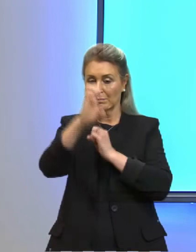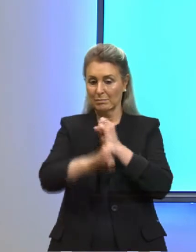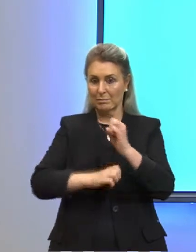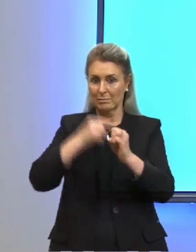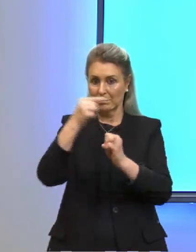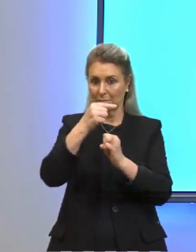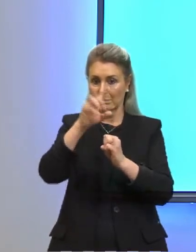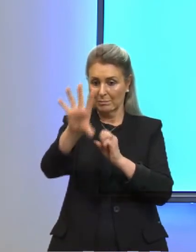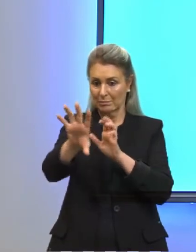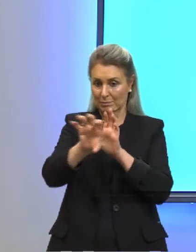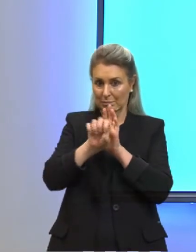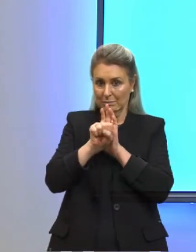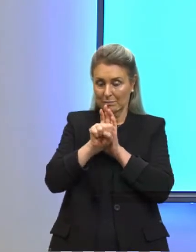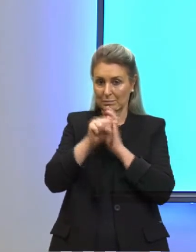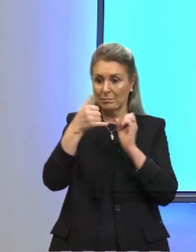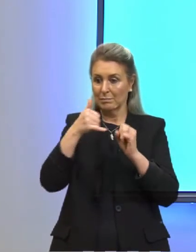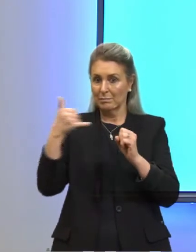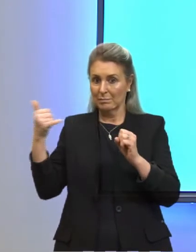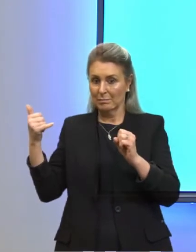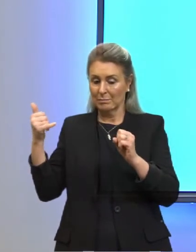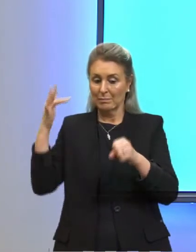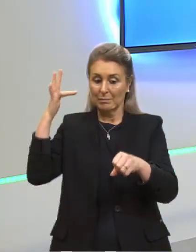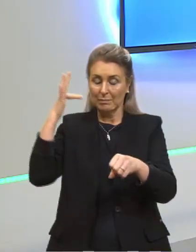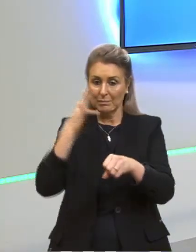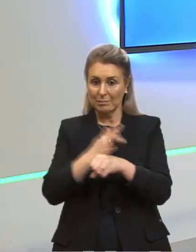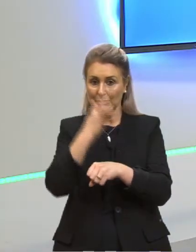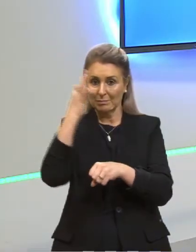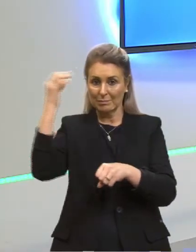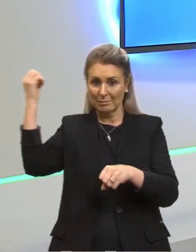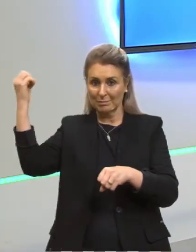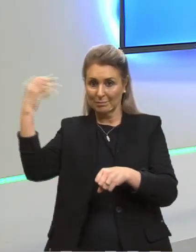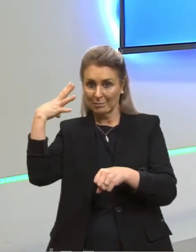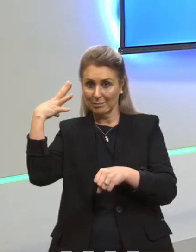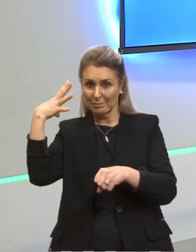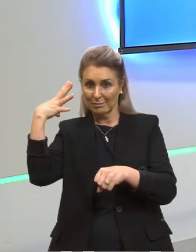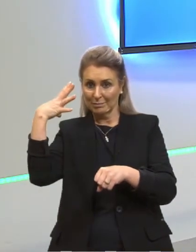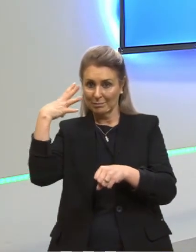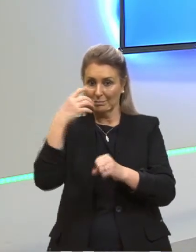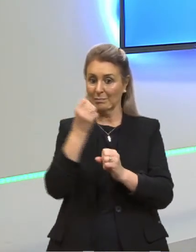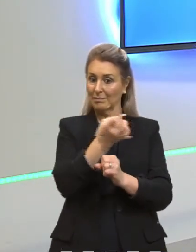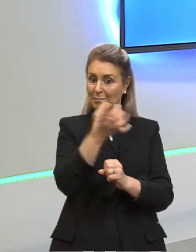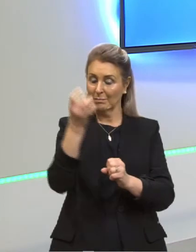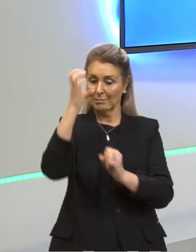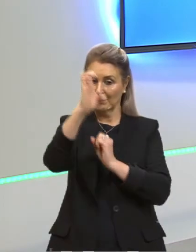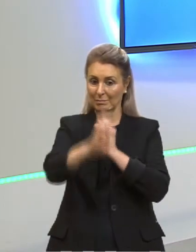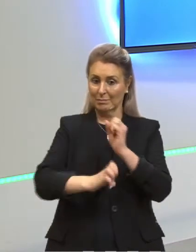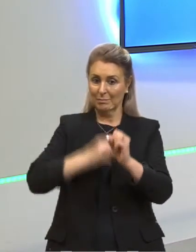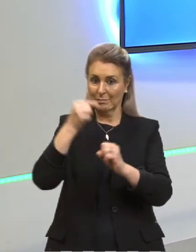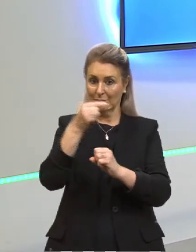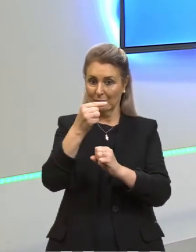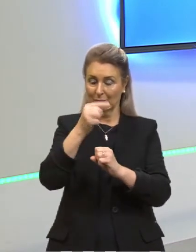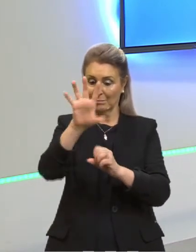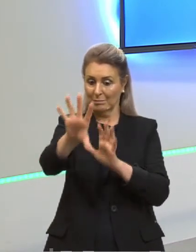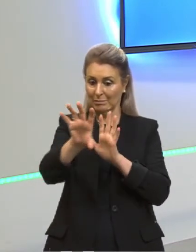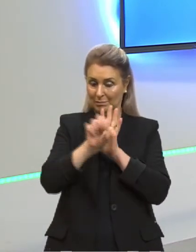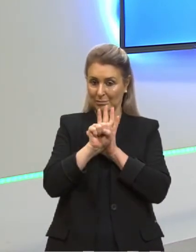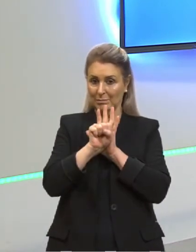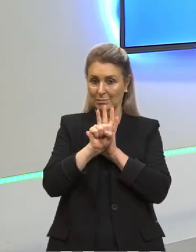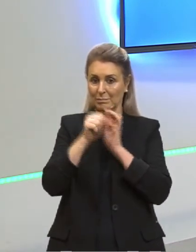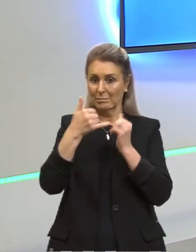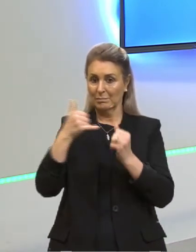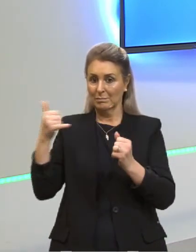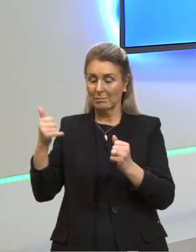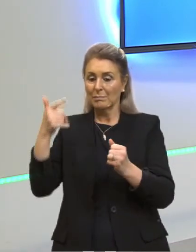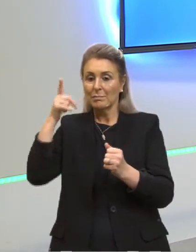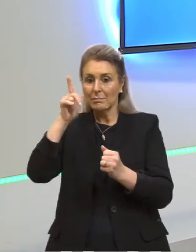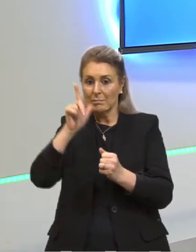individualmente a energia dos fótons, certo? Então, cada elétron absorve essa energia e com essa energia absorvida, ela